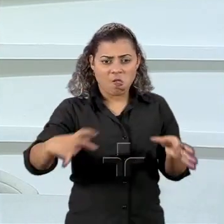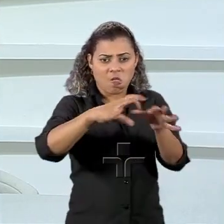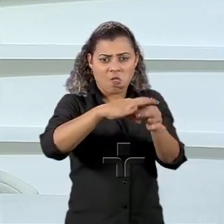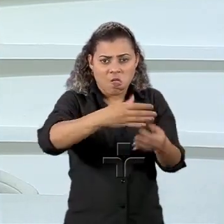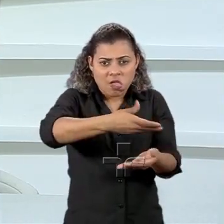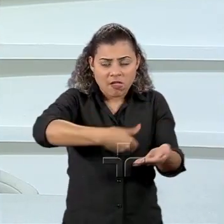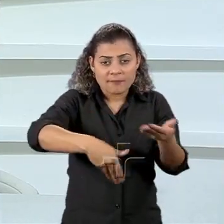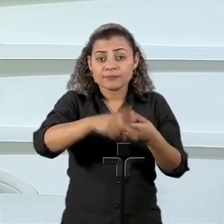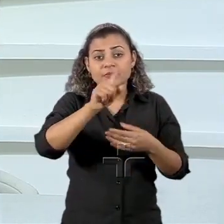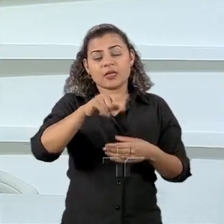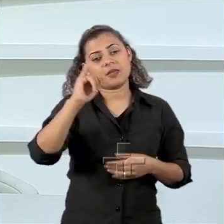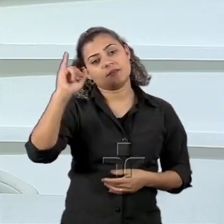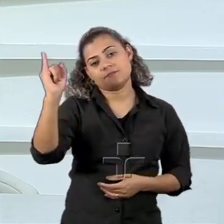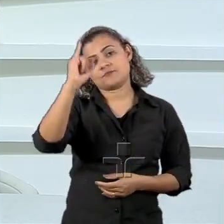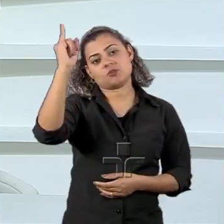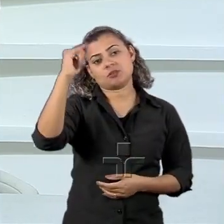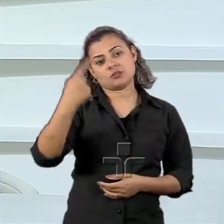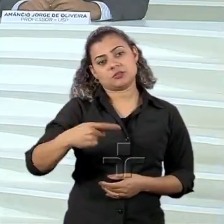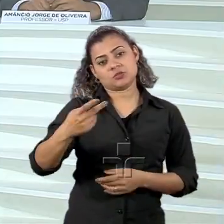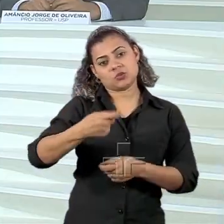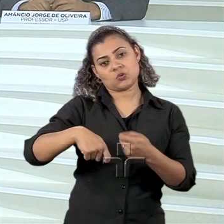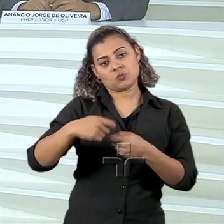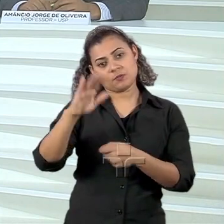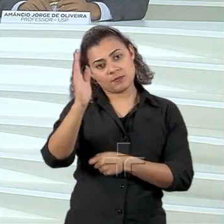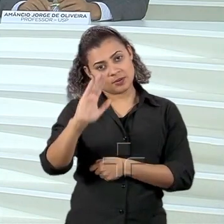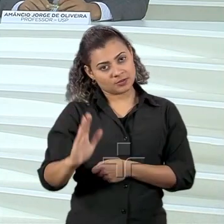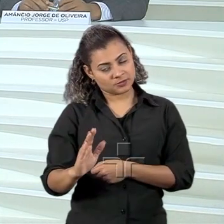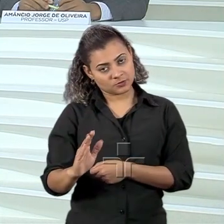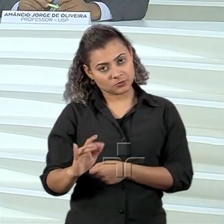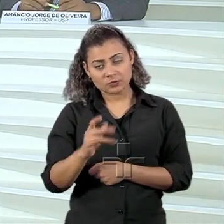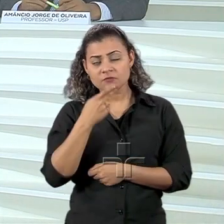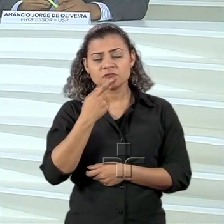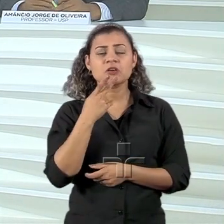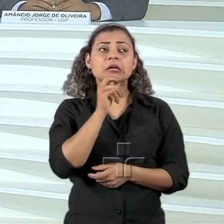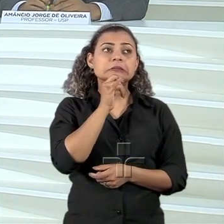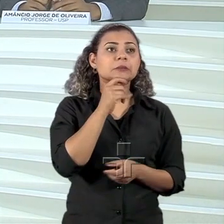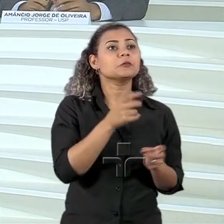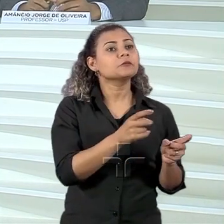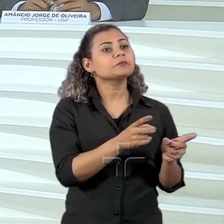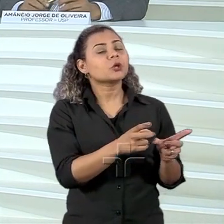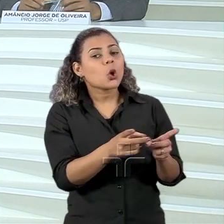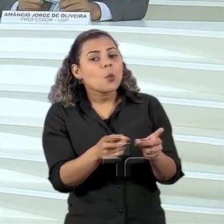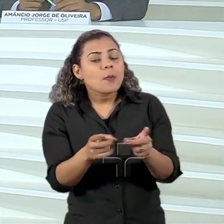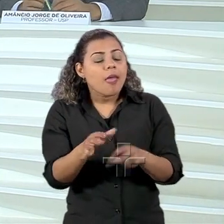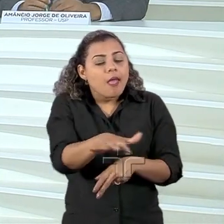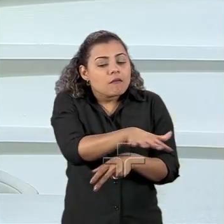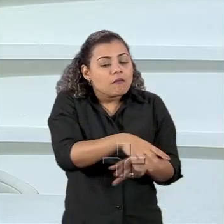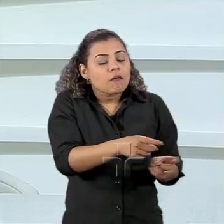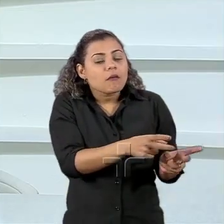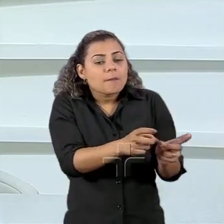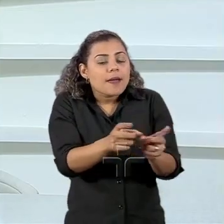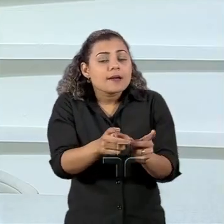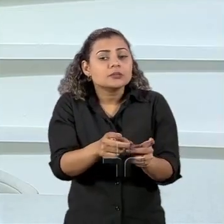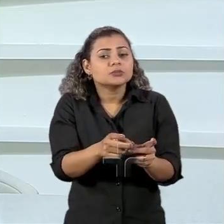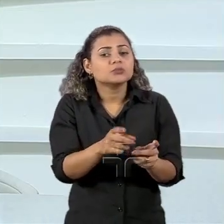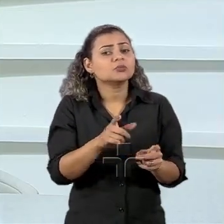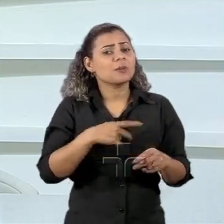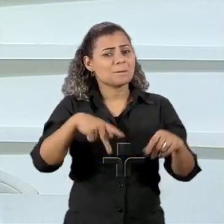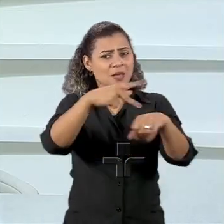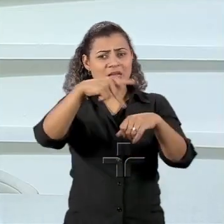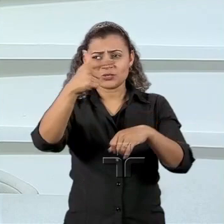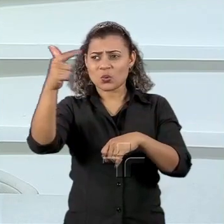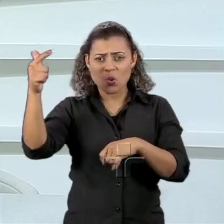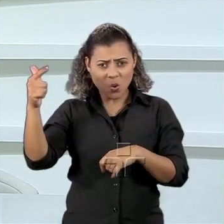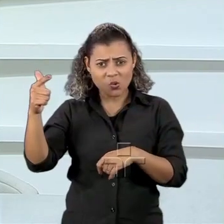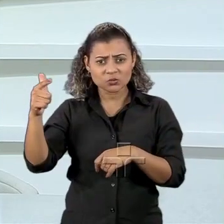fundamental da economia do Brasil. Por exemplo, a gente fala do comércio, etc., mas nas relações econômicas internacionais, os